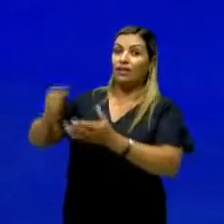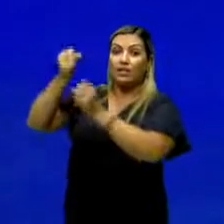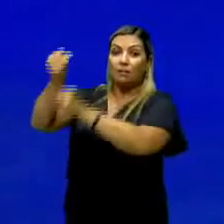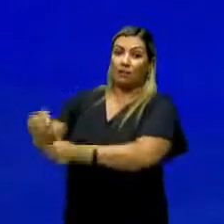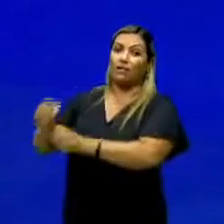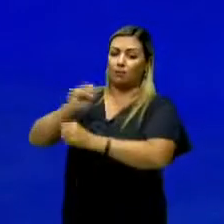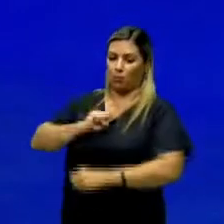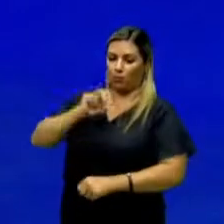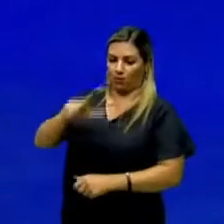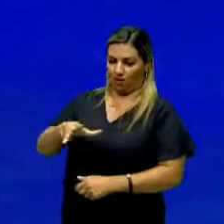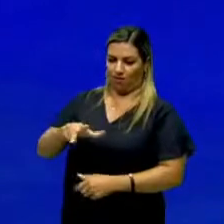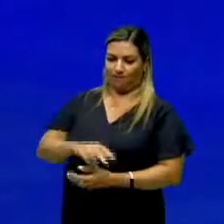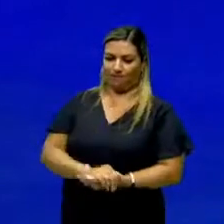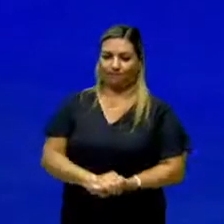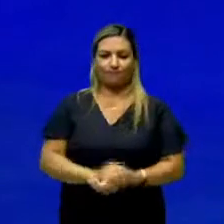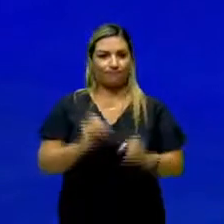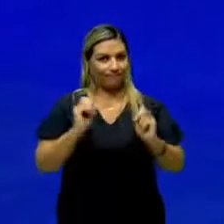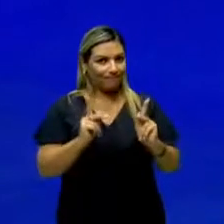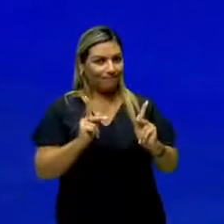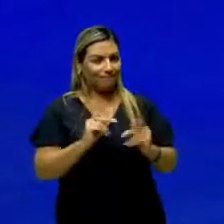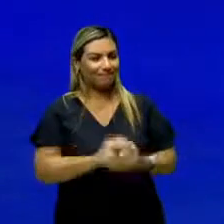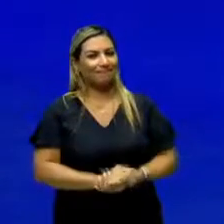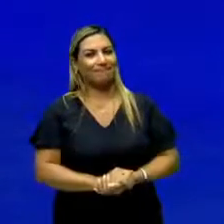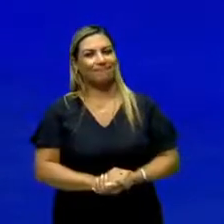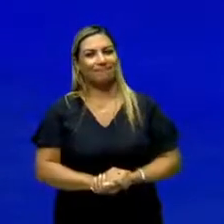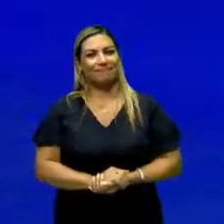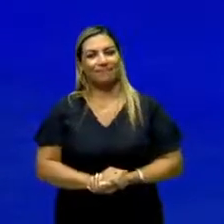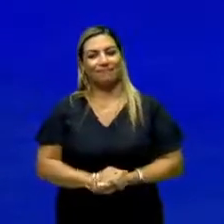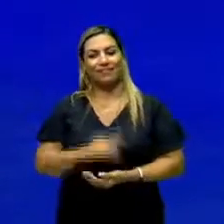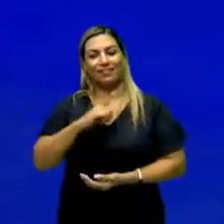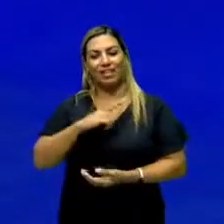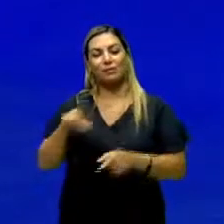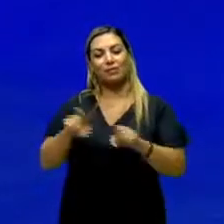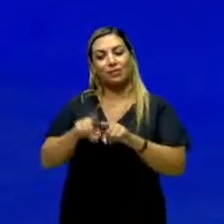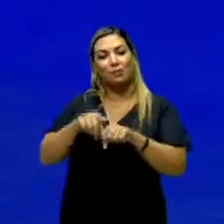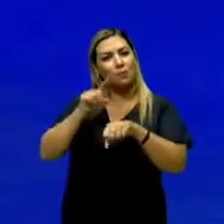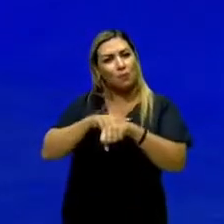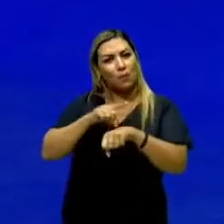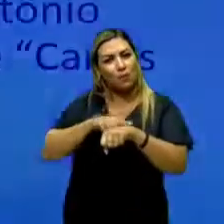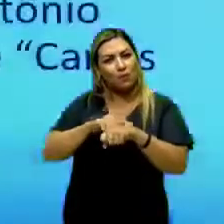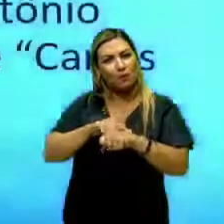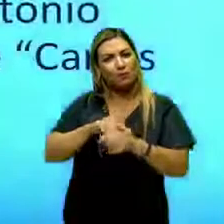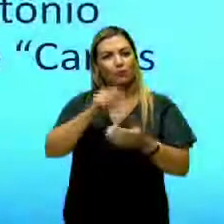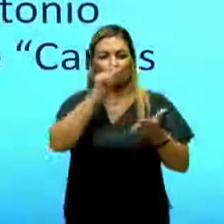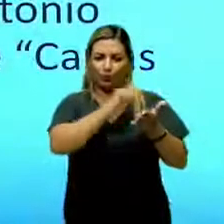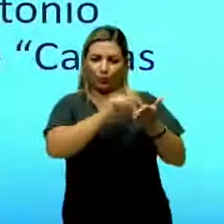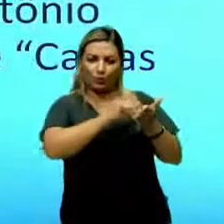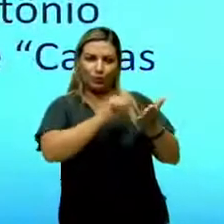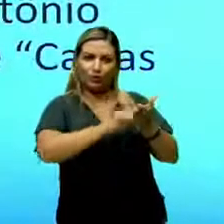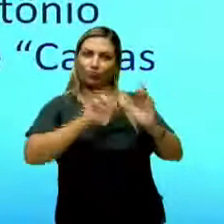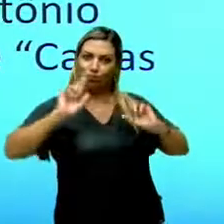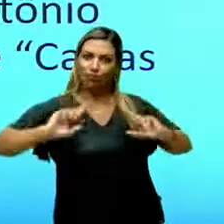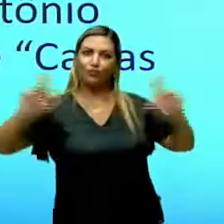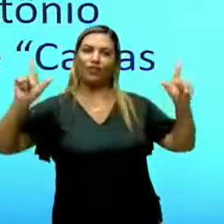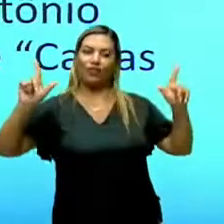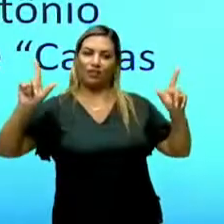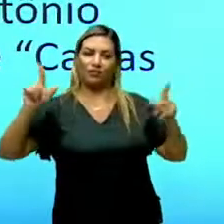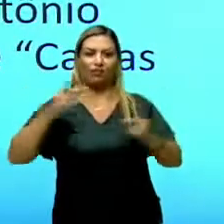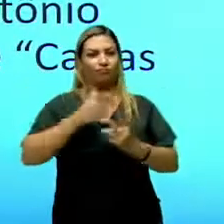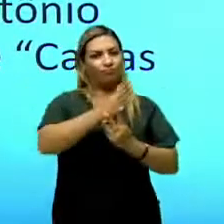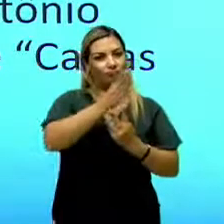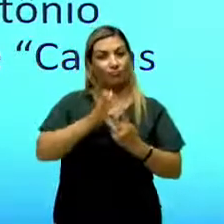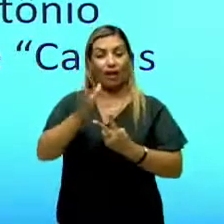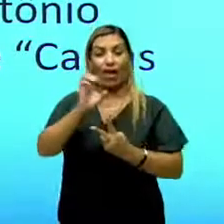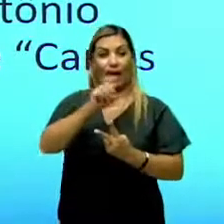Portugal. Certinho? Nós vamos ter, então, um momento de produção distinto, dois momentos, o